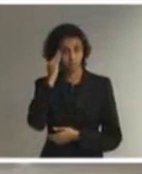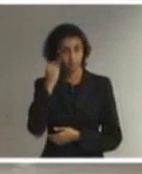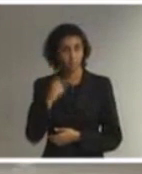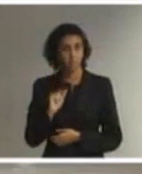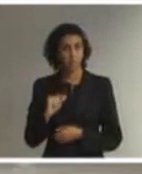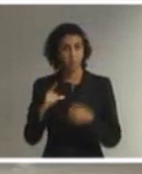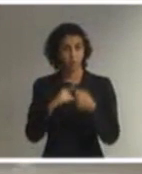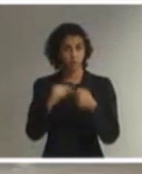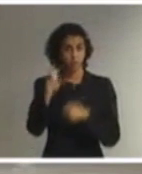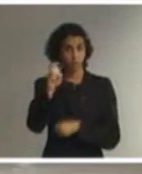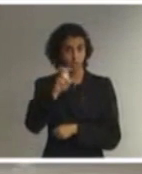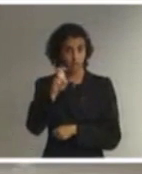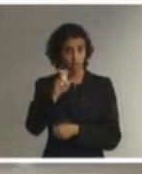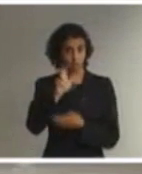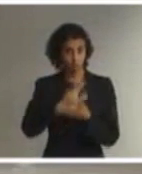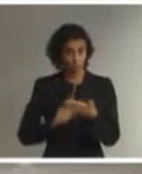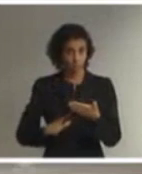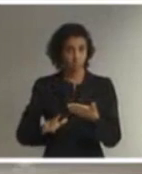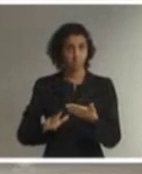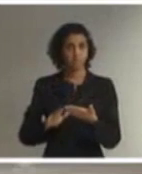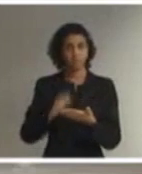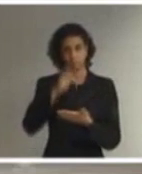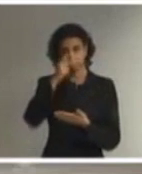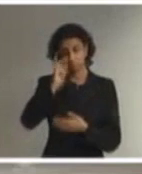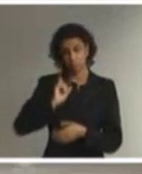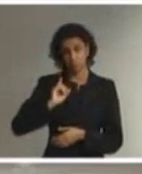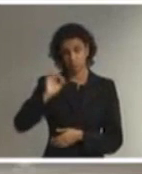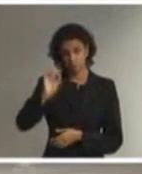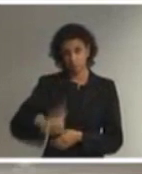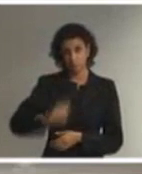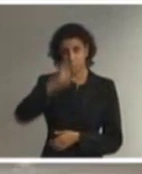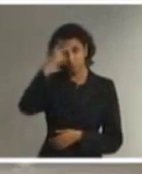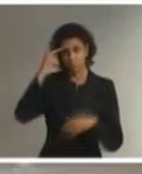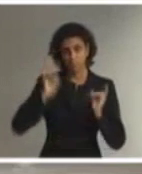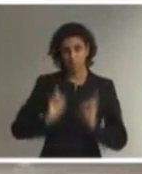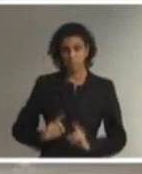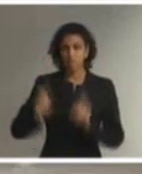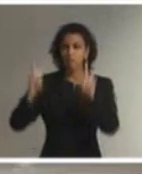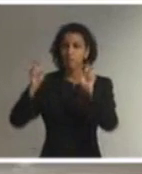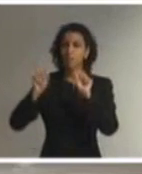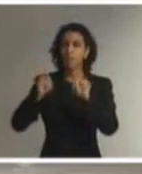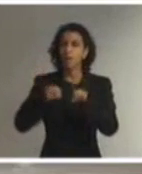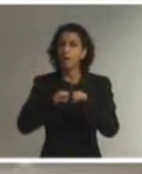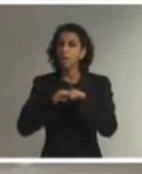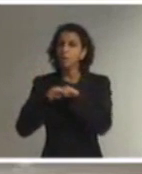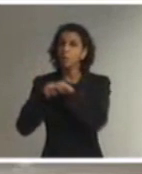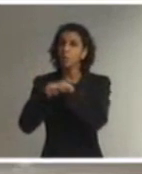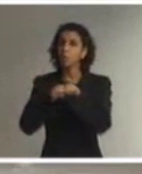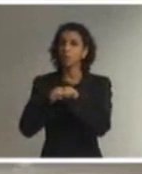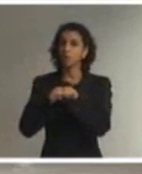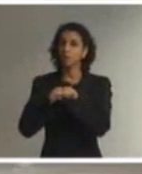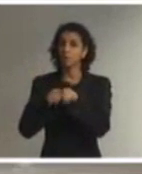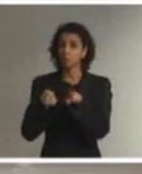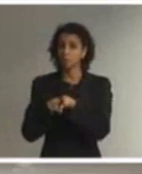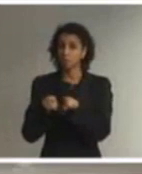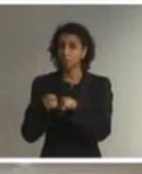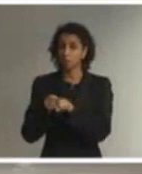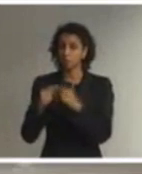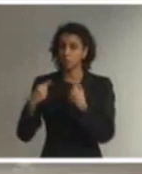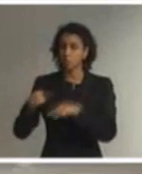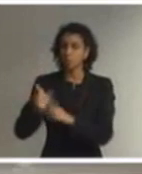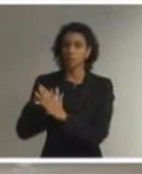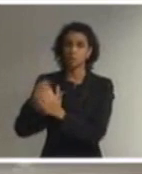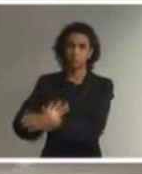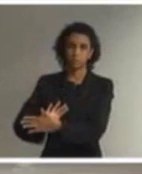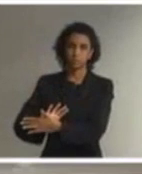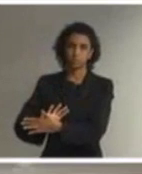o artigo 5º da Convenção sobre os Direitos da Pessoa com Deficiência trata da igualdade e da não discriminação. O que isso quer